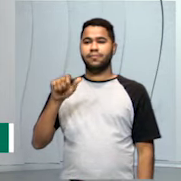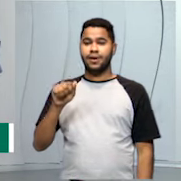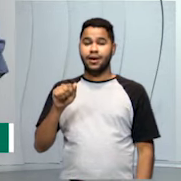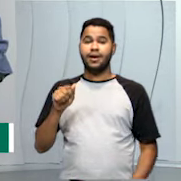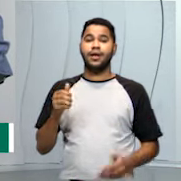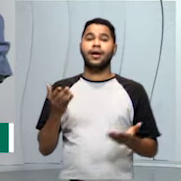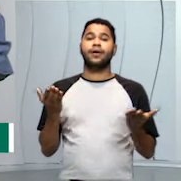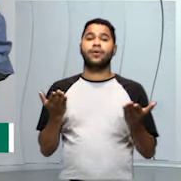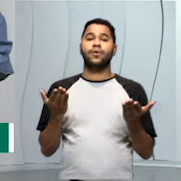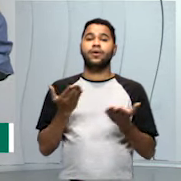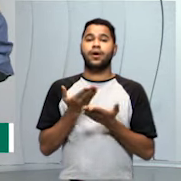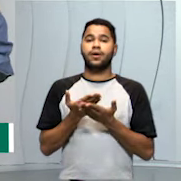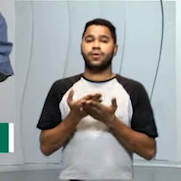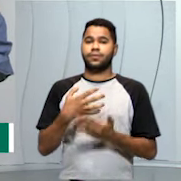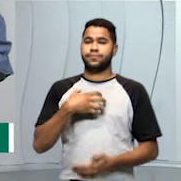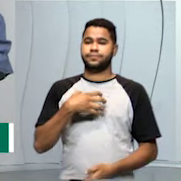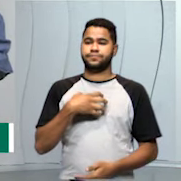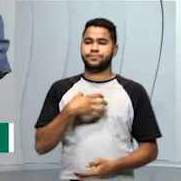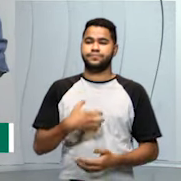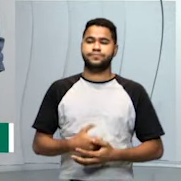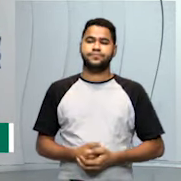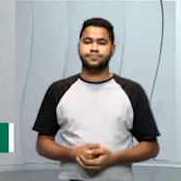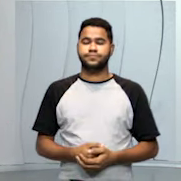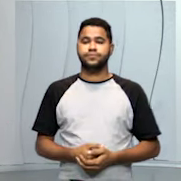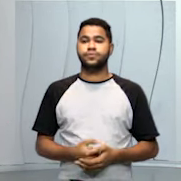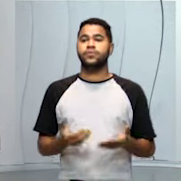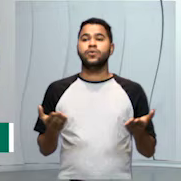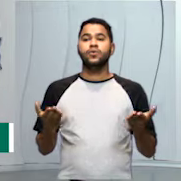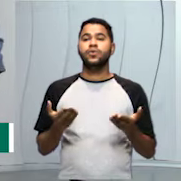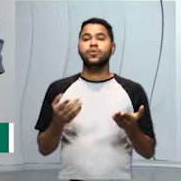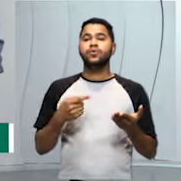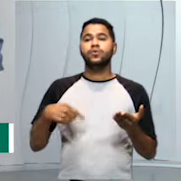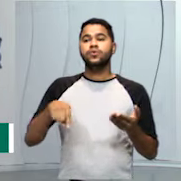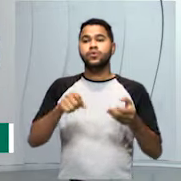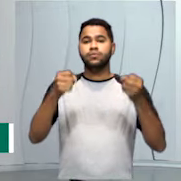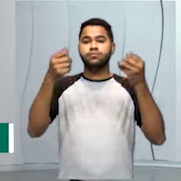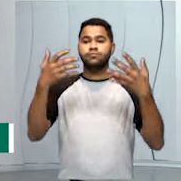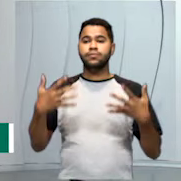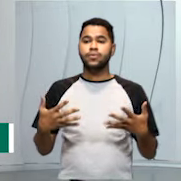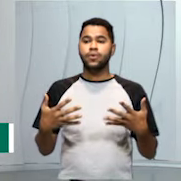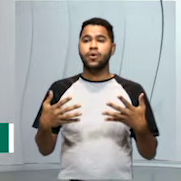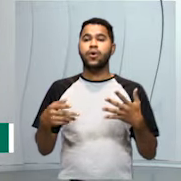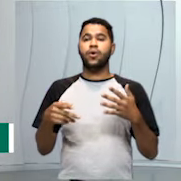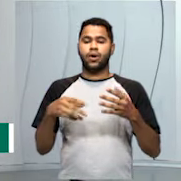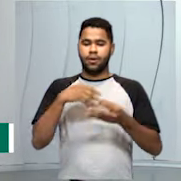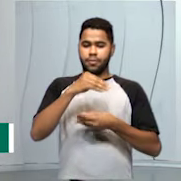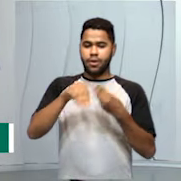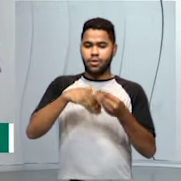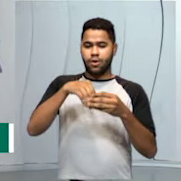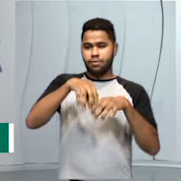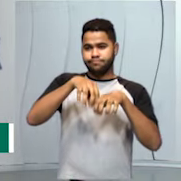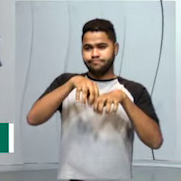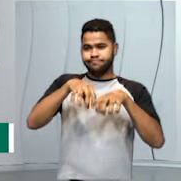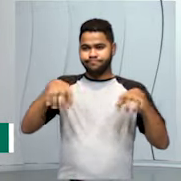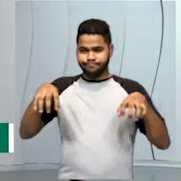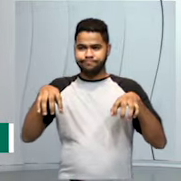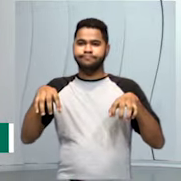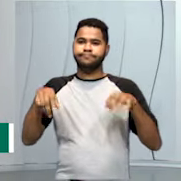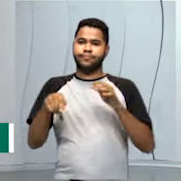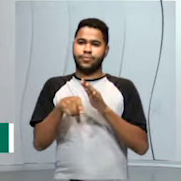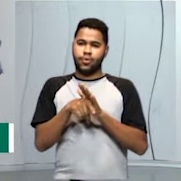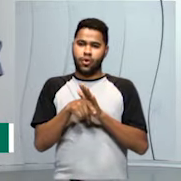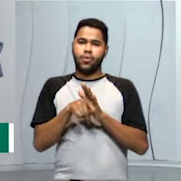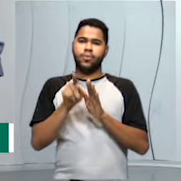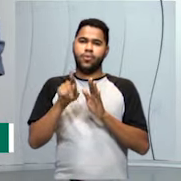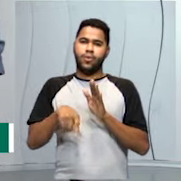Ciências. Hoje nós vamos falar sobre a separação de misturas do componente curricular